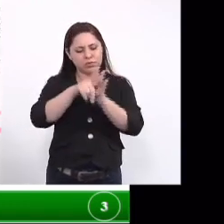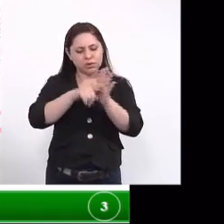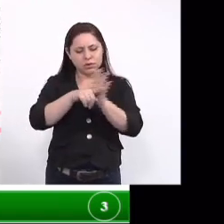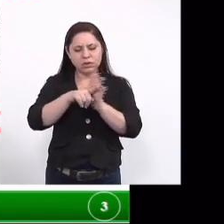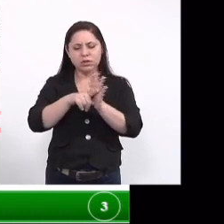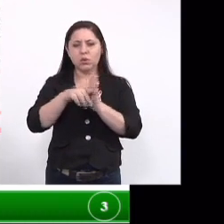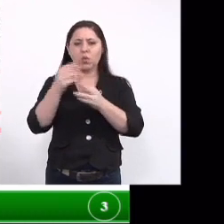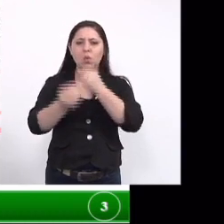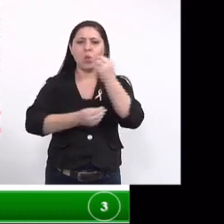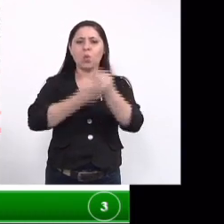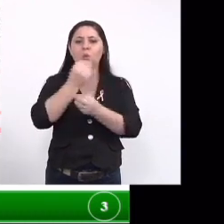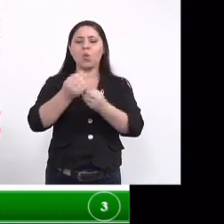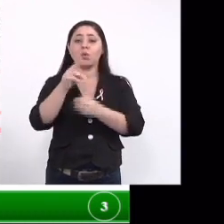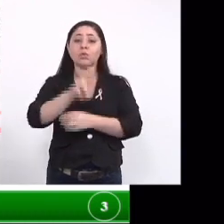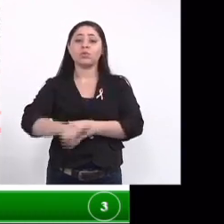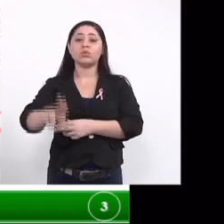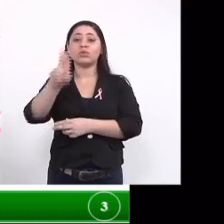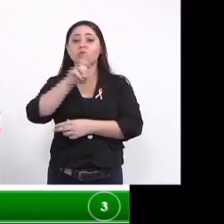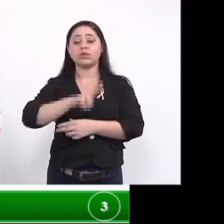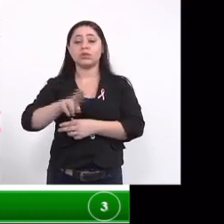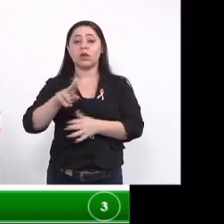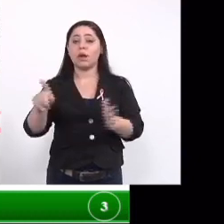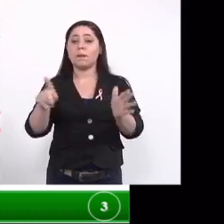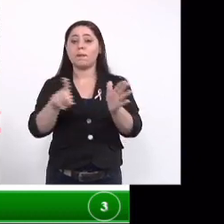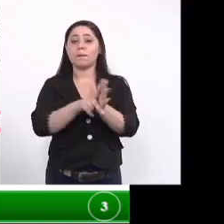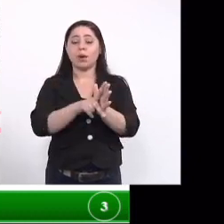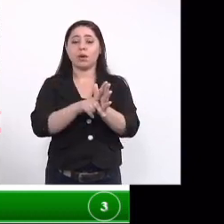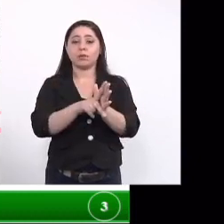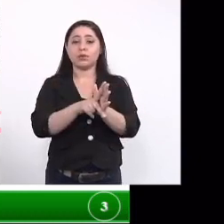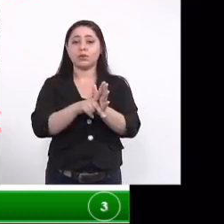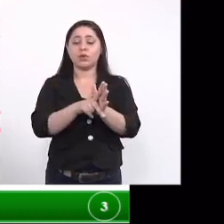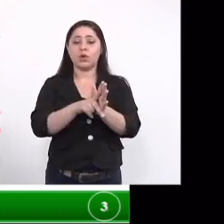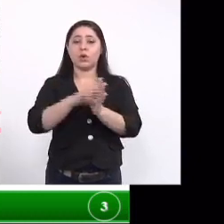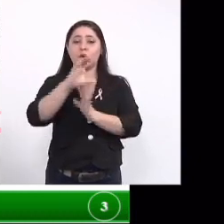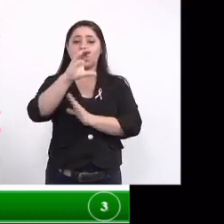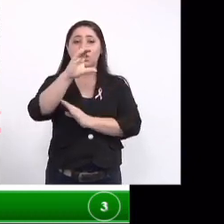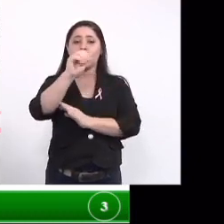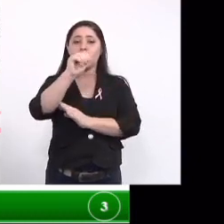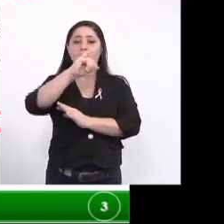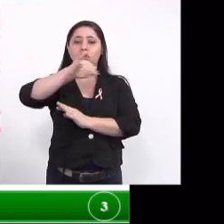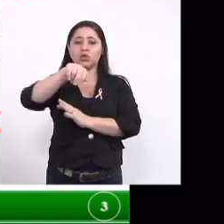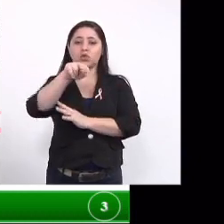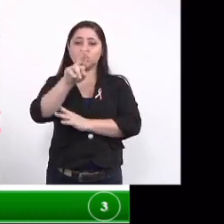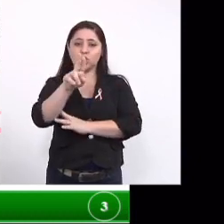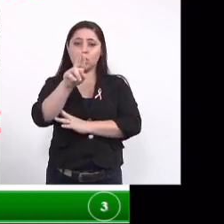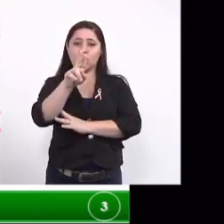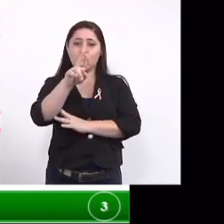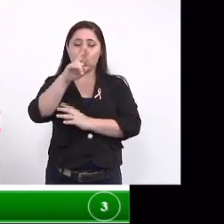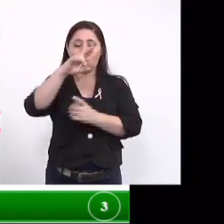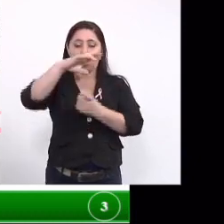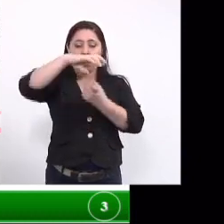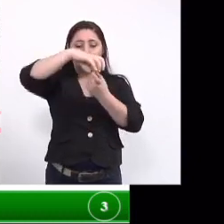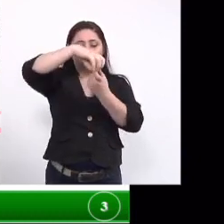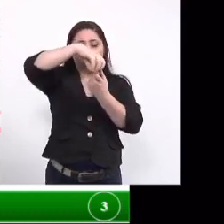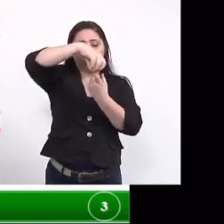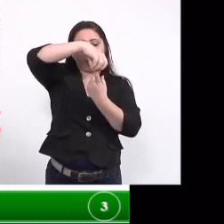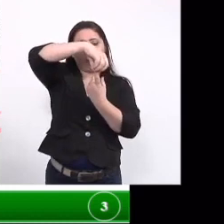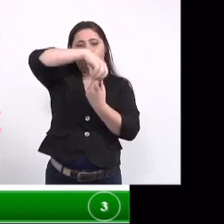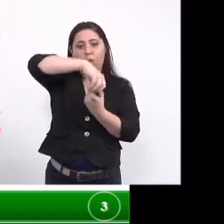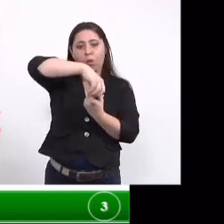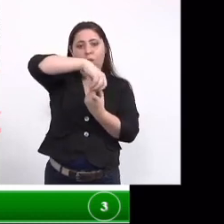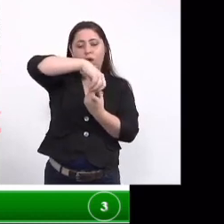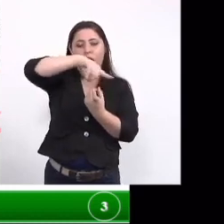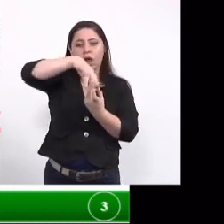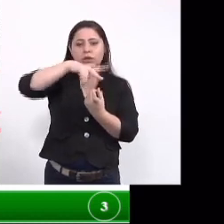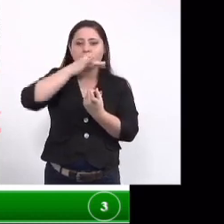da utilização desse subproduto da cadeia produtiva do caju que é o líquido que é extraído a partir